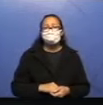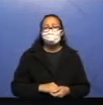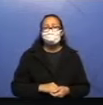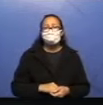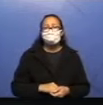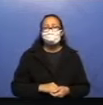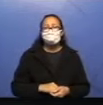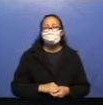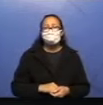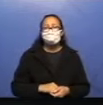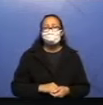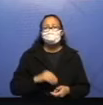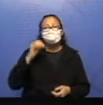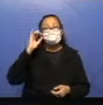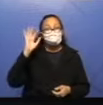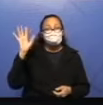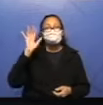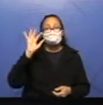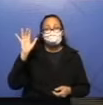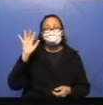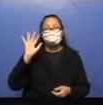Acertou quem falou sobre ficção.